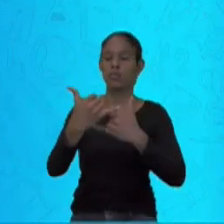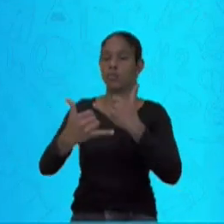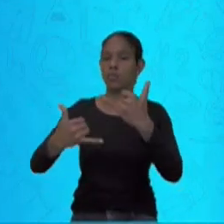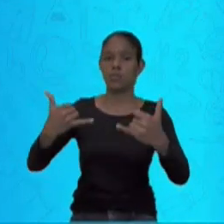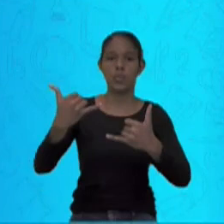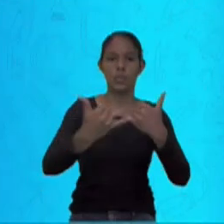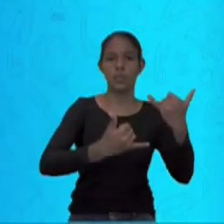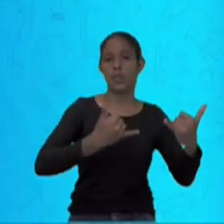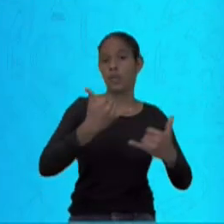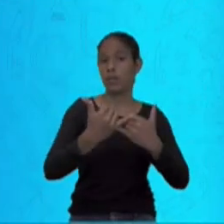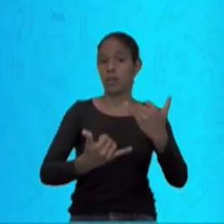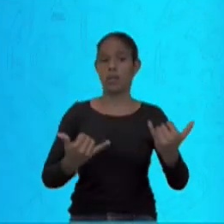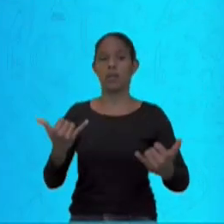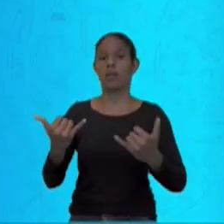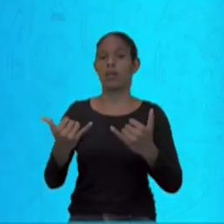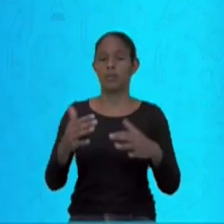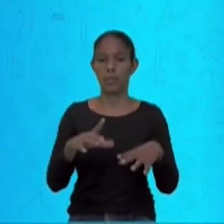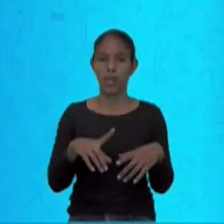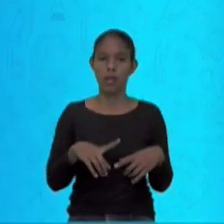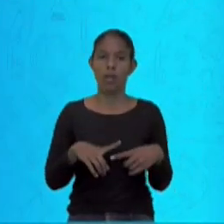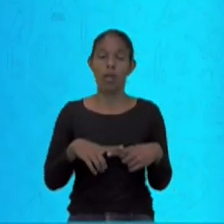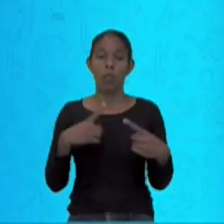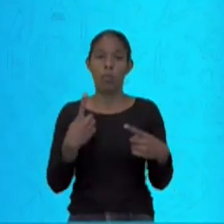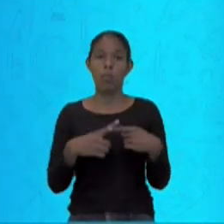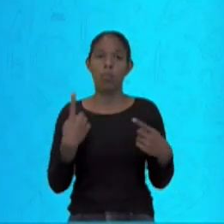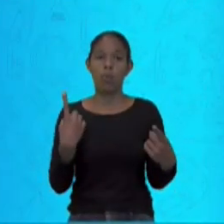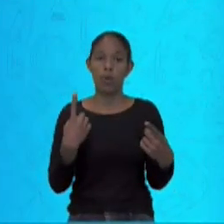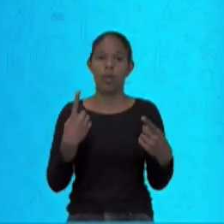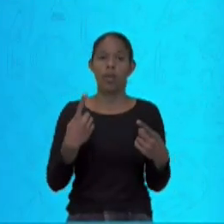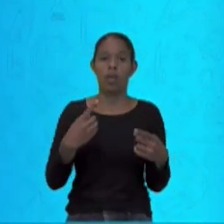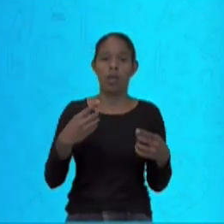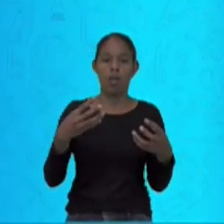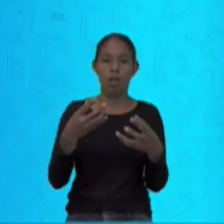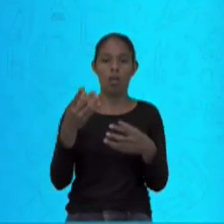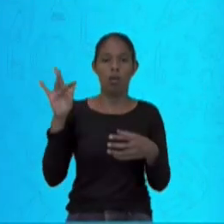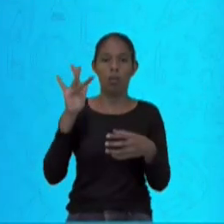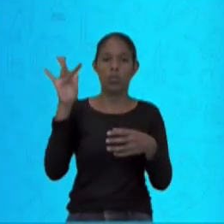-ovo, larva-pulpa e mosquito dura até 10 dias.